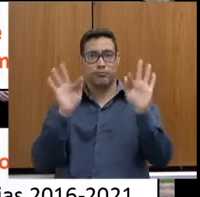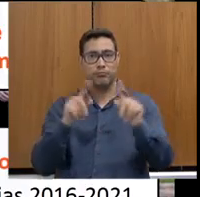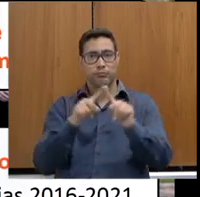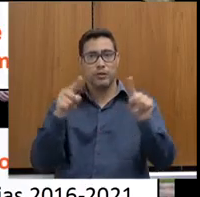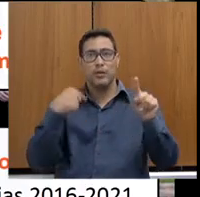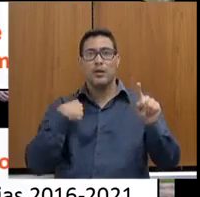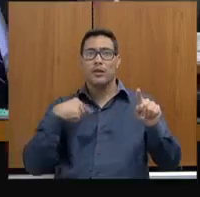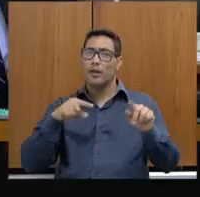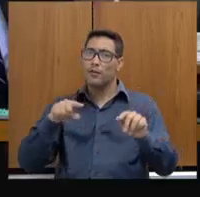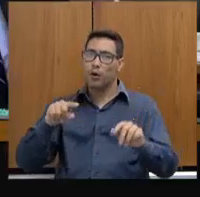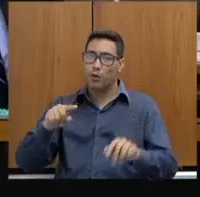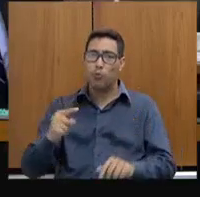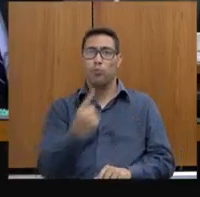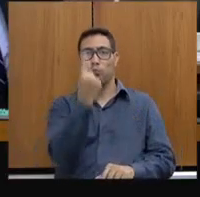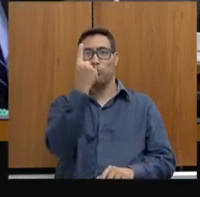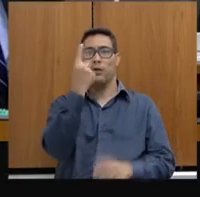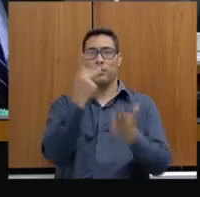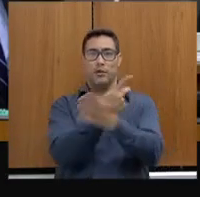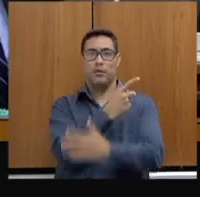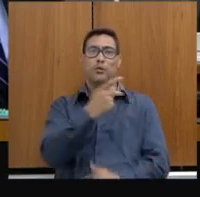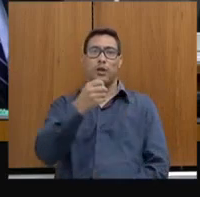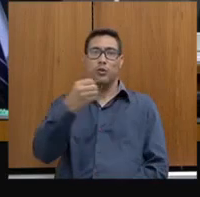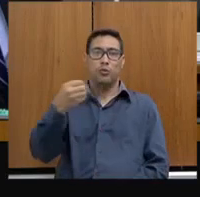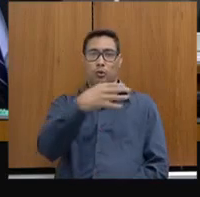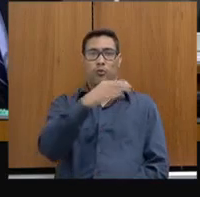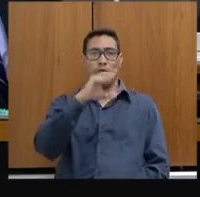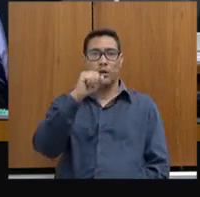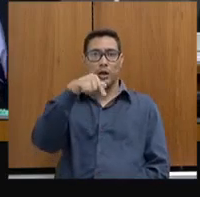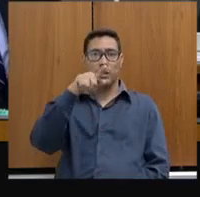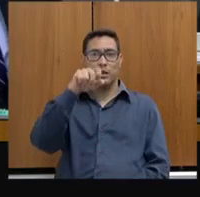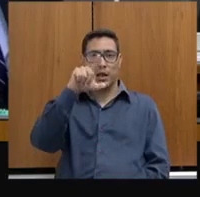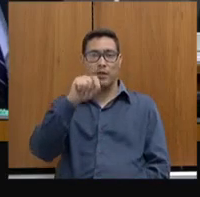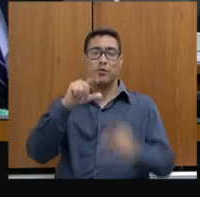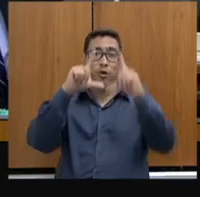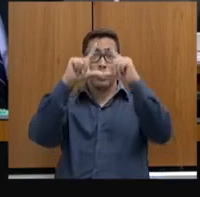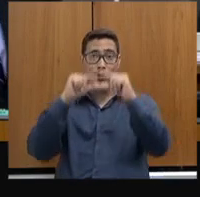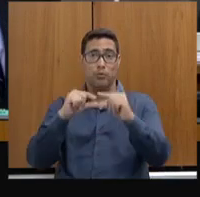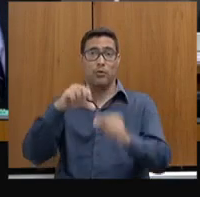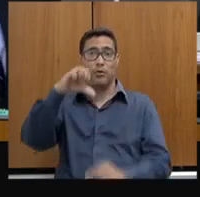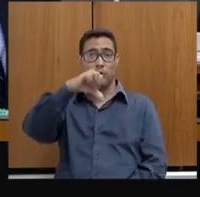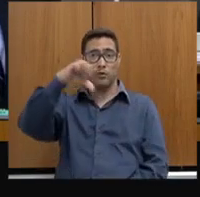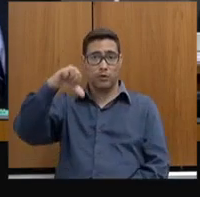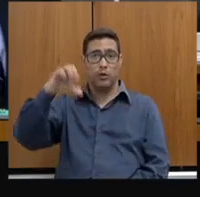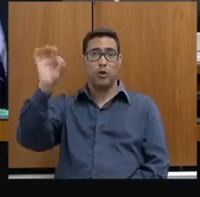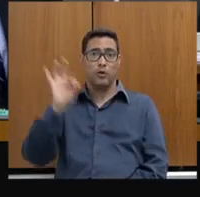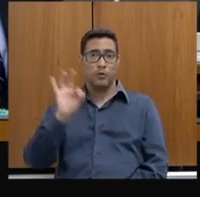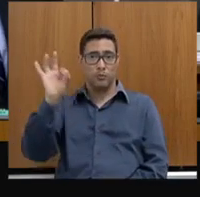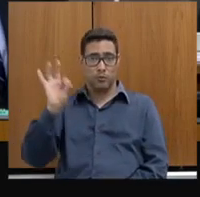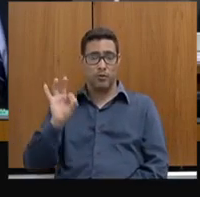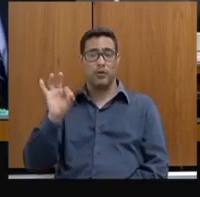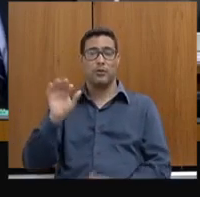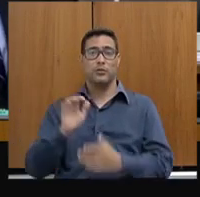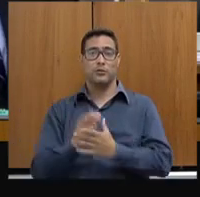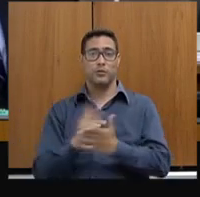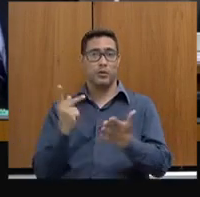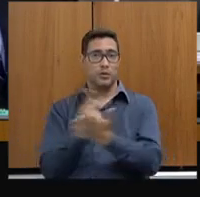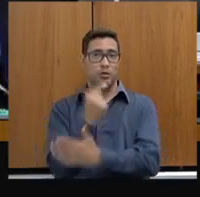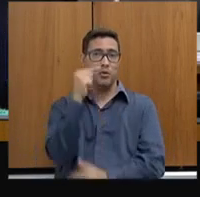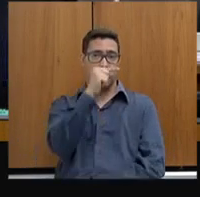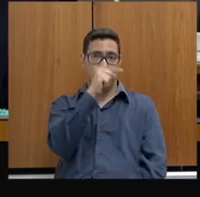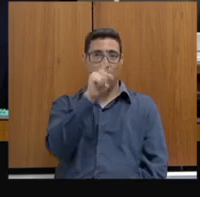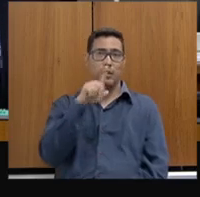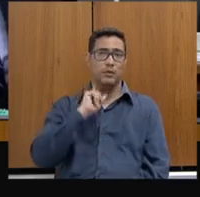uma única ação do Novo Cangaço. Então, houve uma redução significativa de 99% das ações do Novo Cangaço em Minas Gerais.